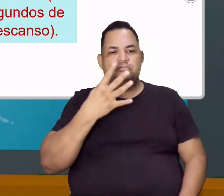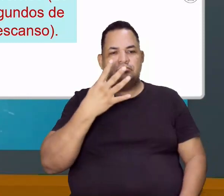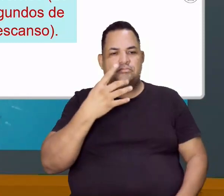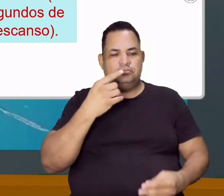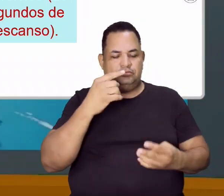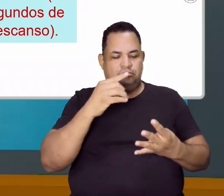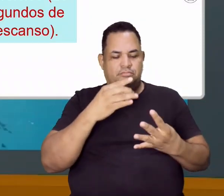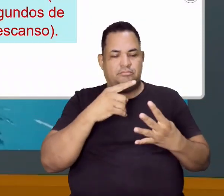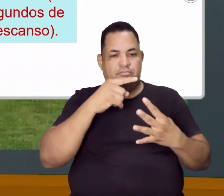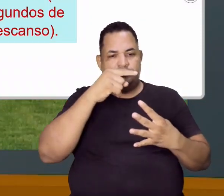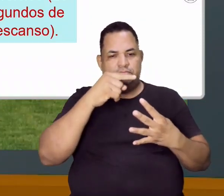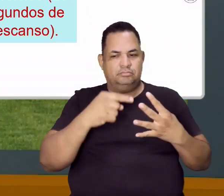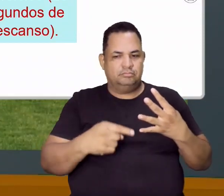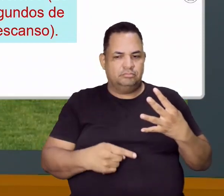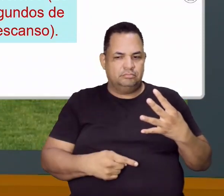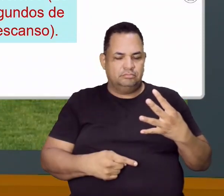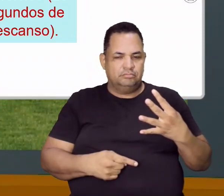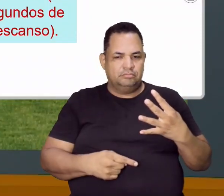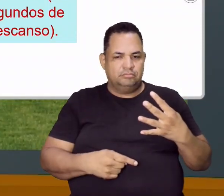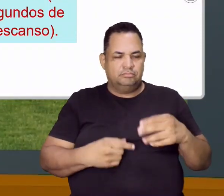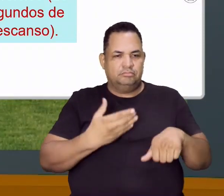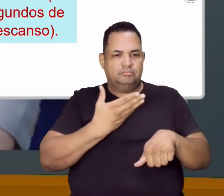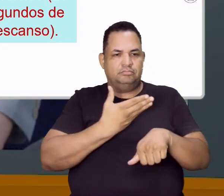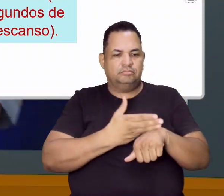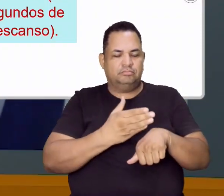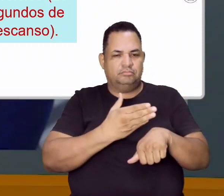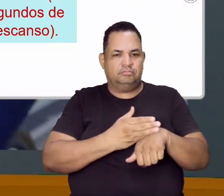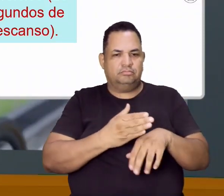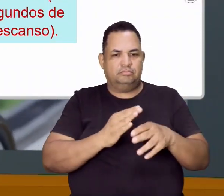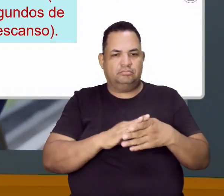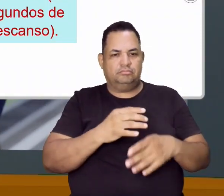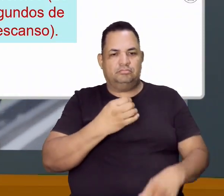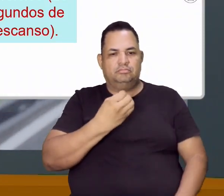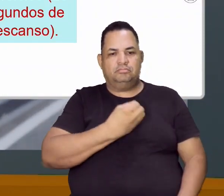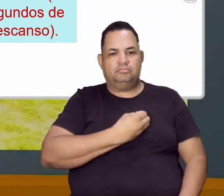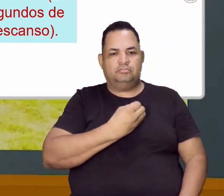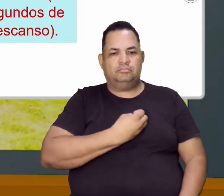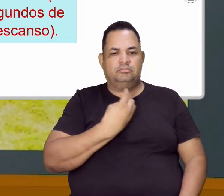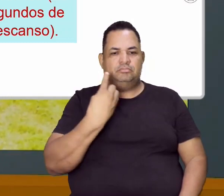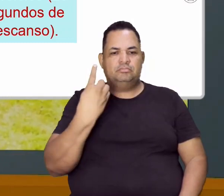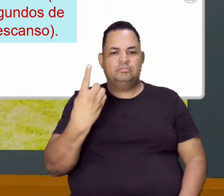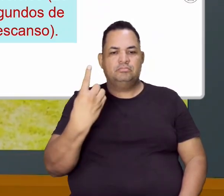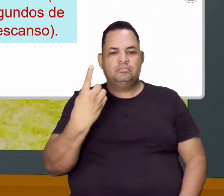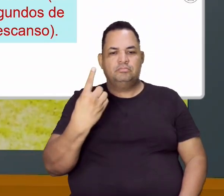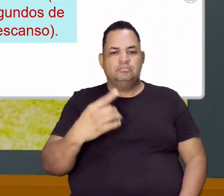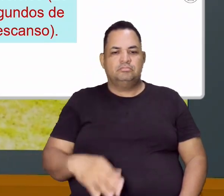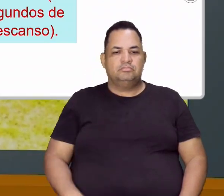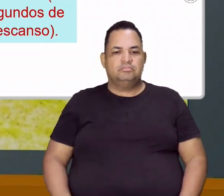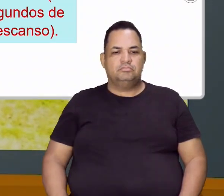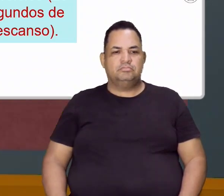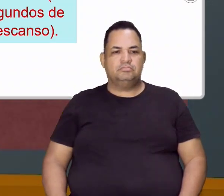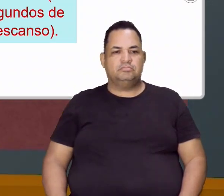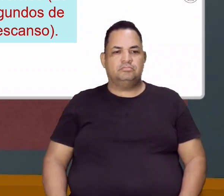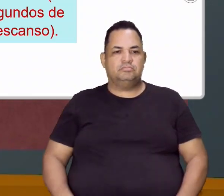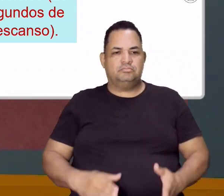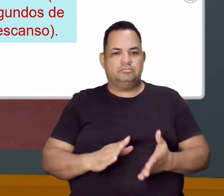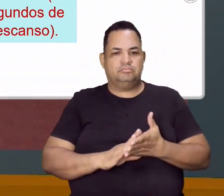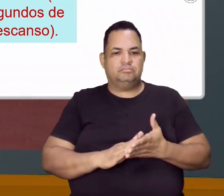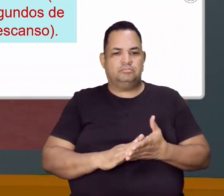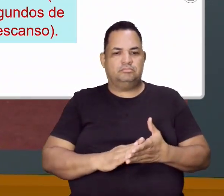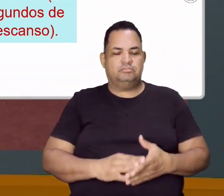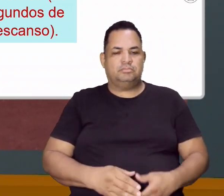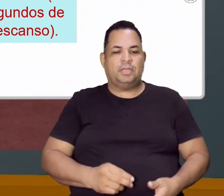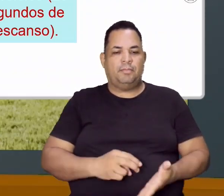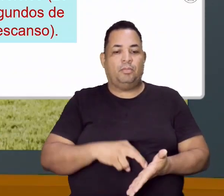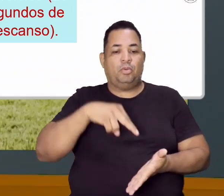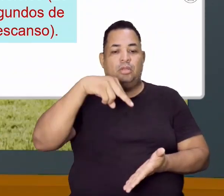exercícios, tá? Então, eu tenho aqui esse número um, em que você vai trabalhar aqui esse afundo, só que com saltito,